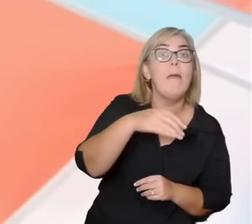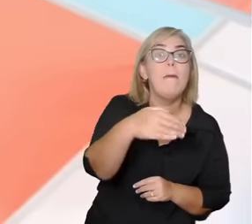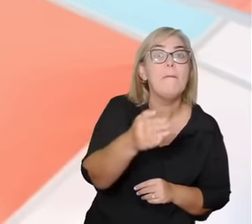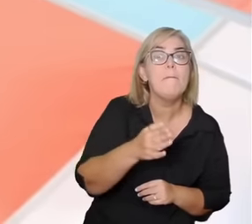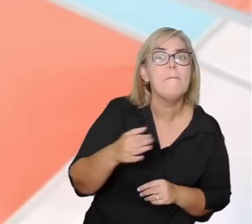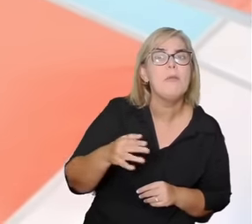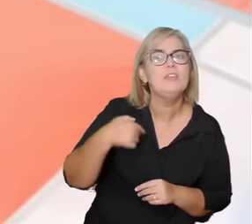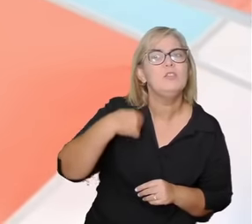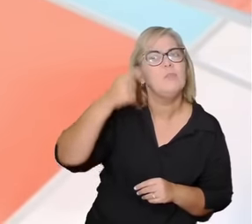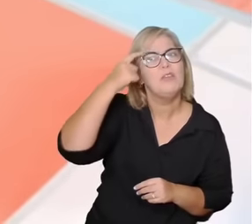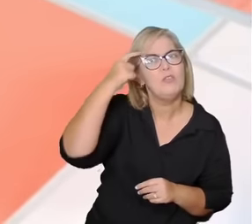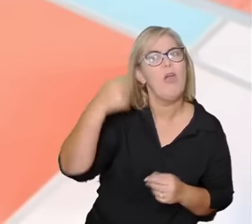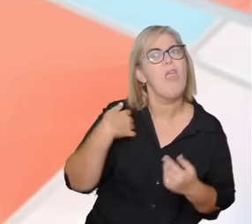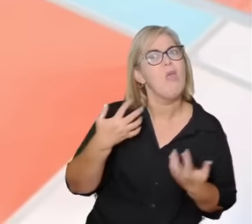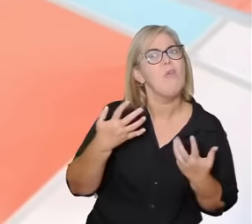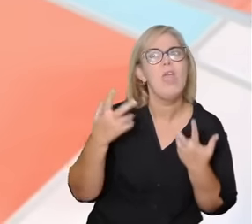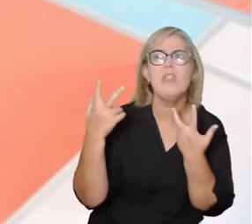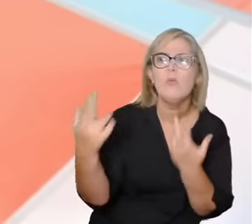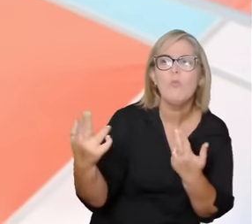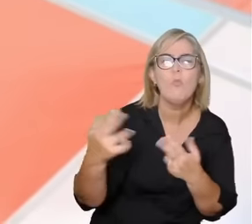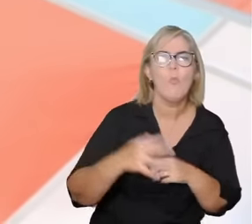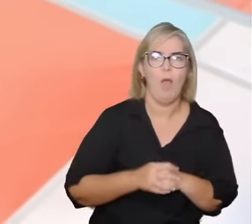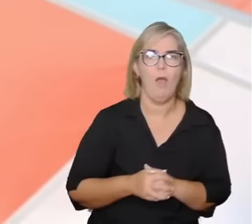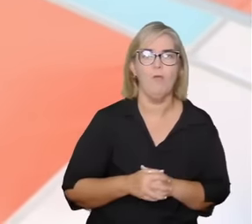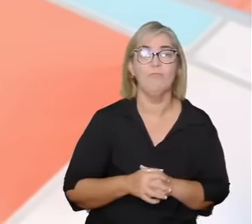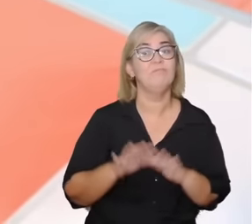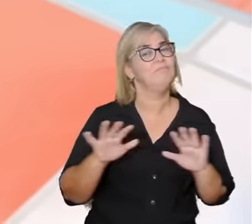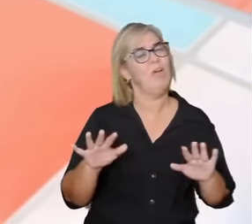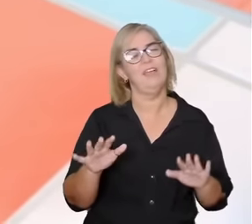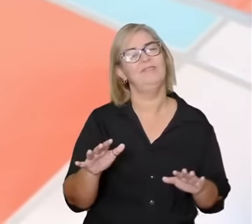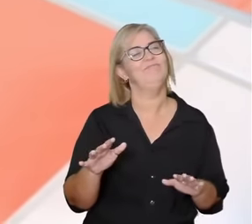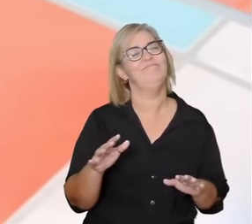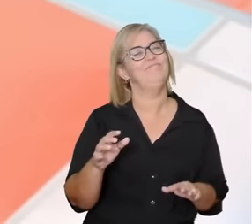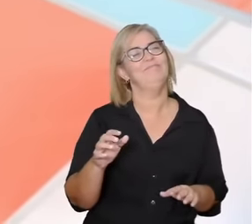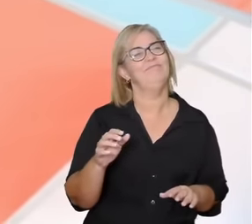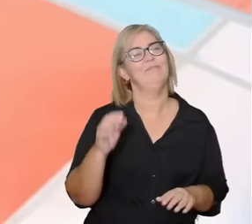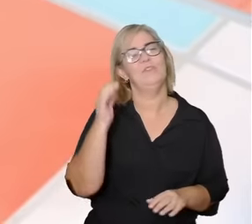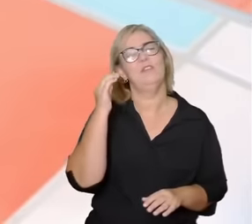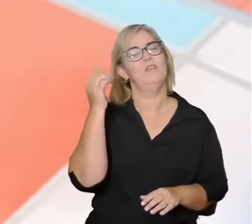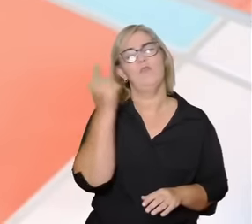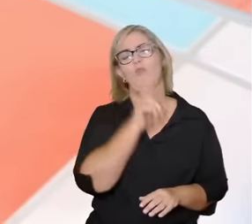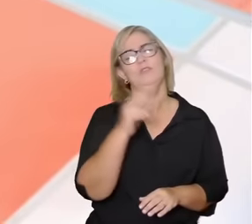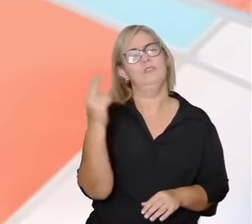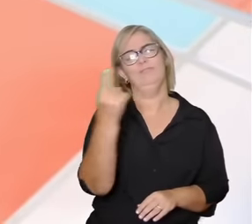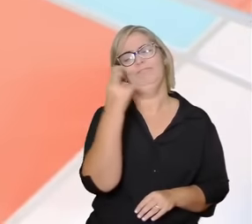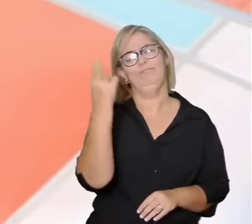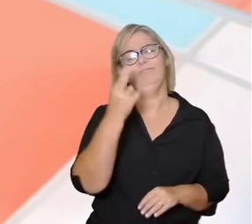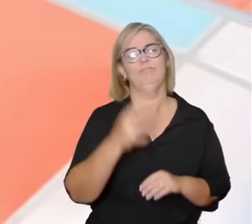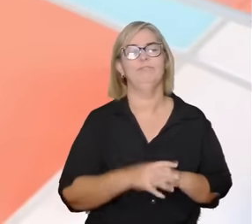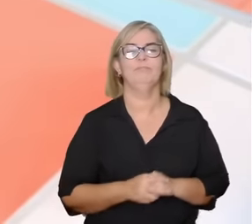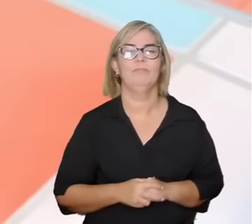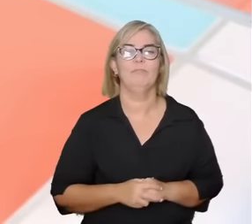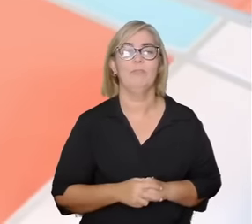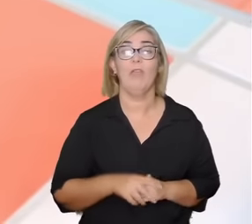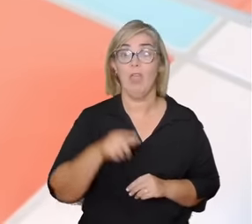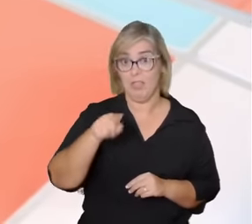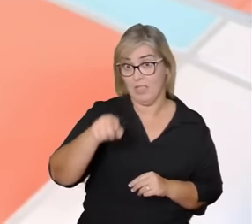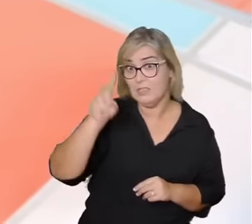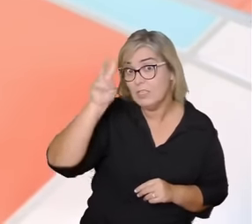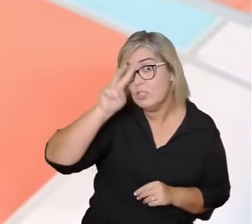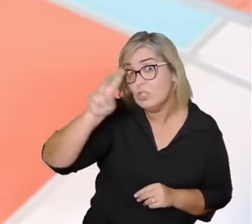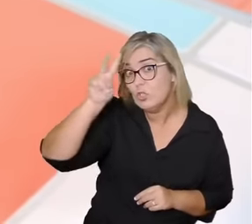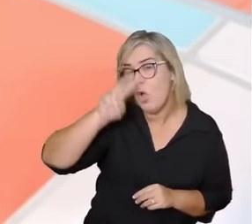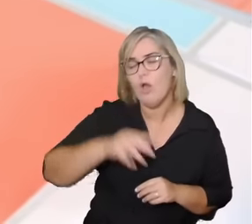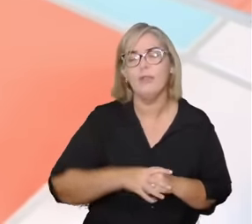como um rato mas claro ele também não conseguiu nessa fábula Orumilá nos ensina a importância